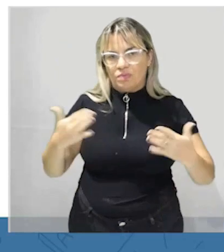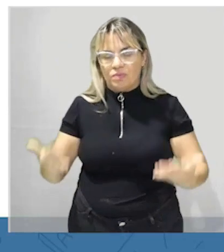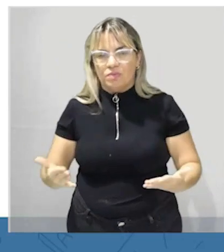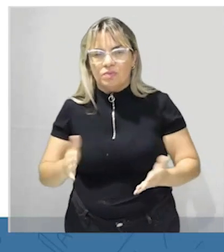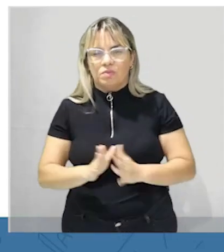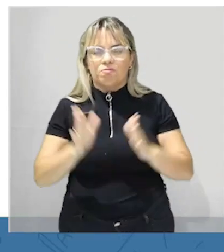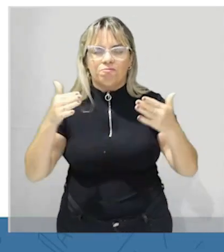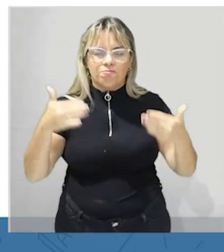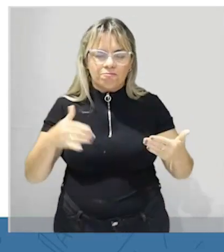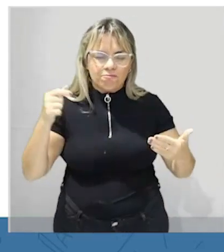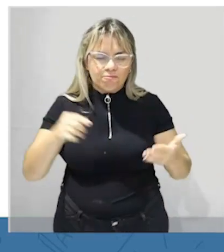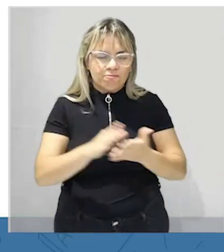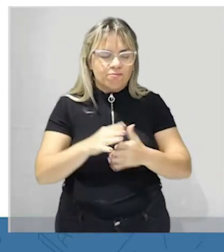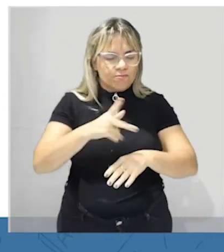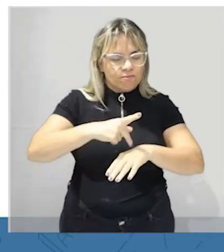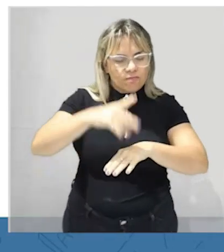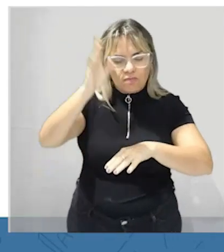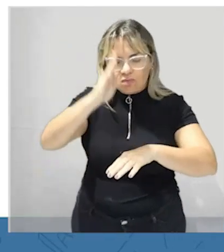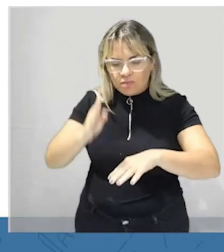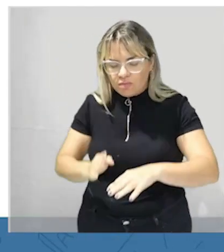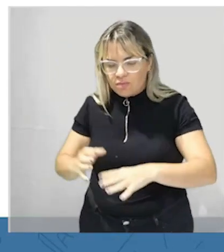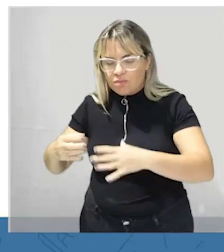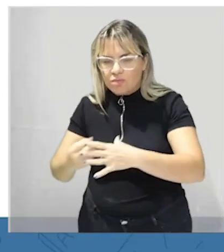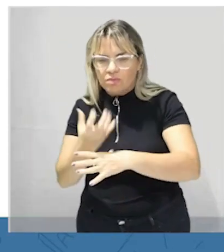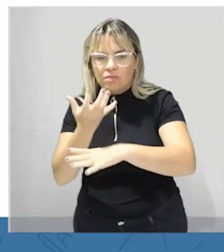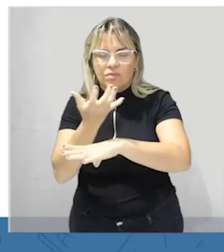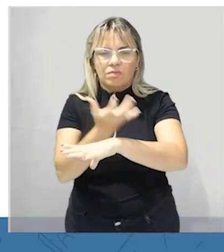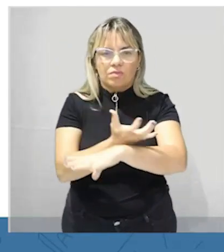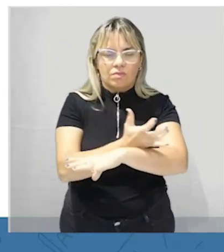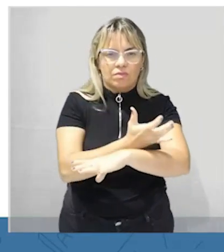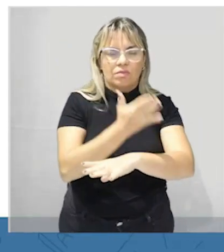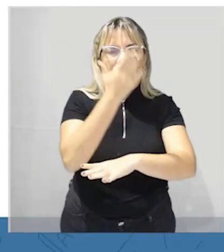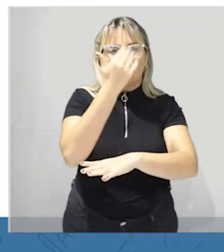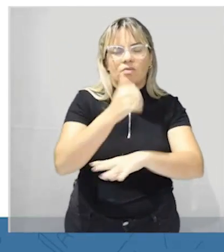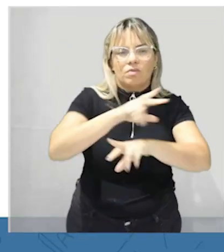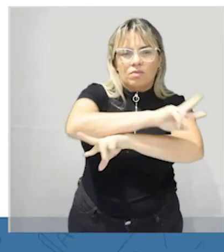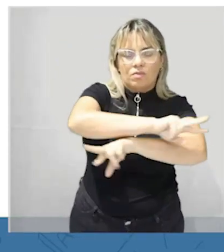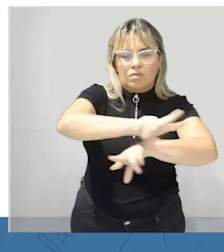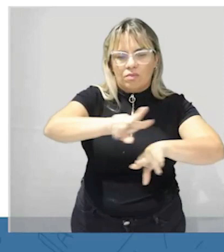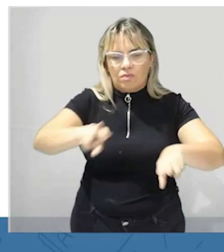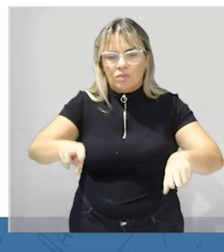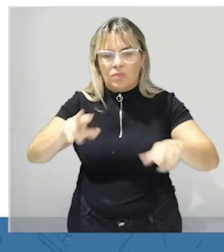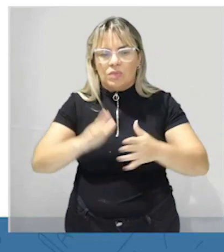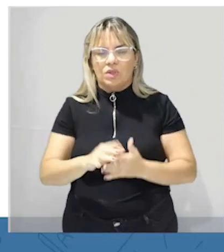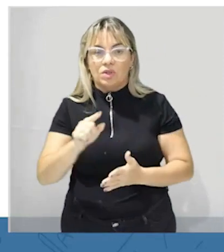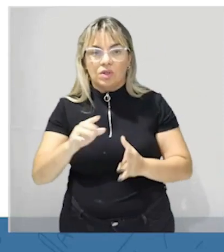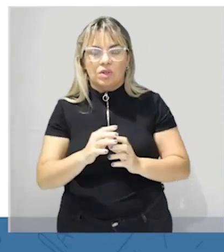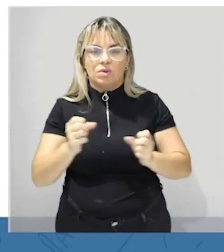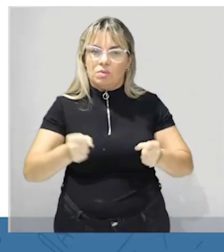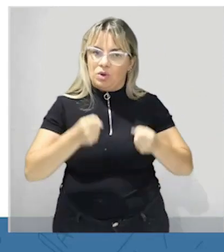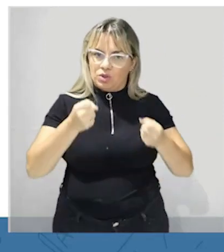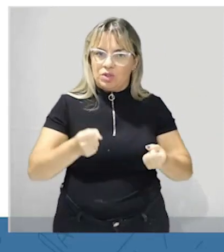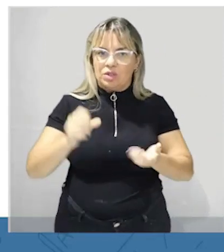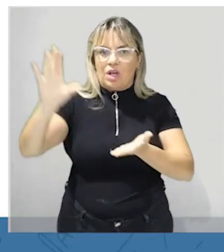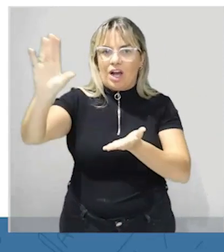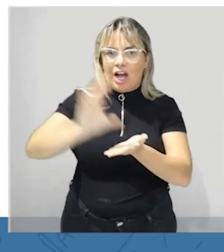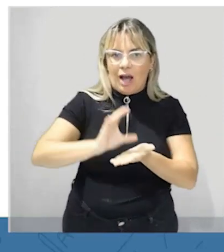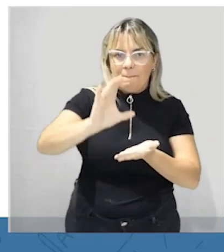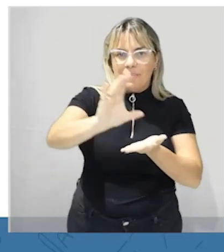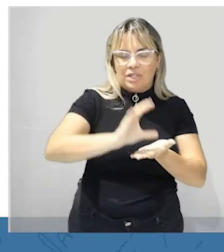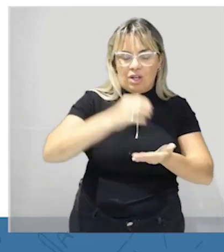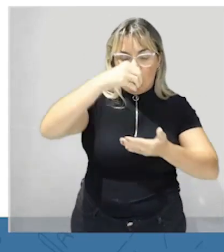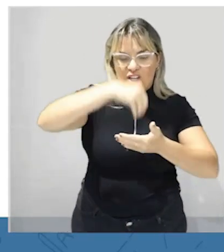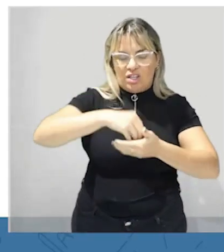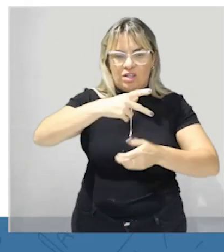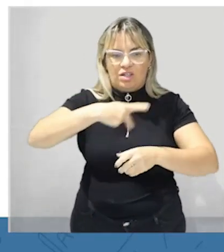você for prestar bem atenção o Brasil ele produz ele é uma potência alimentar em variados produtos mas aqueles que dão possibilidade de lucro e quando você vai